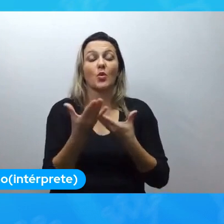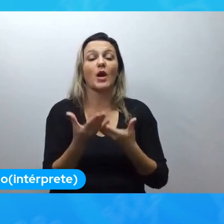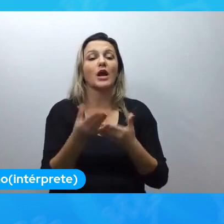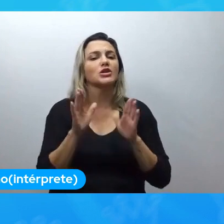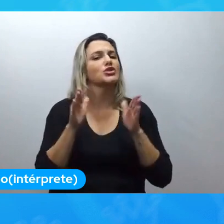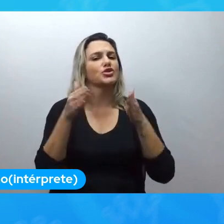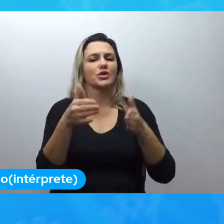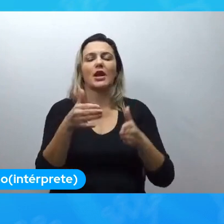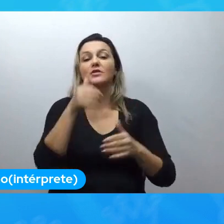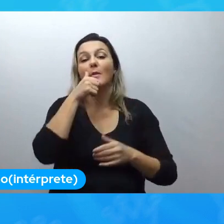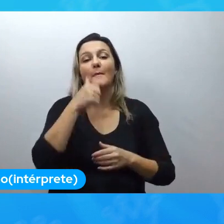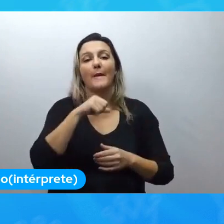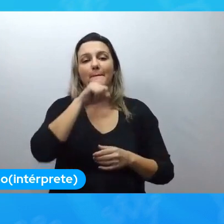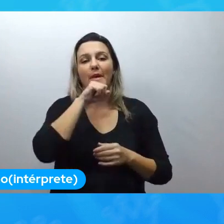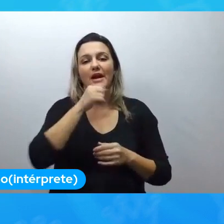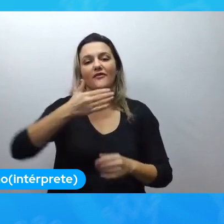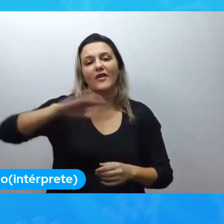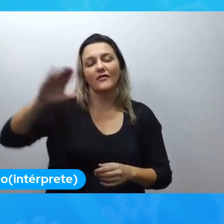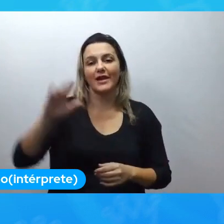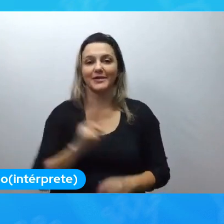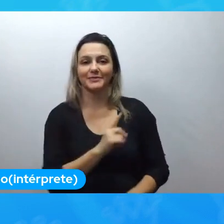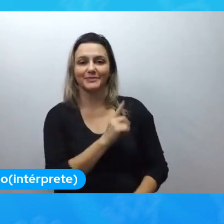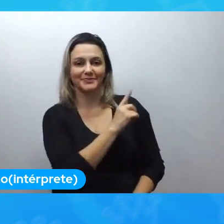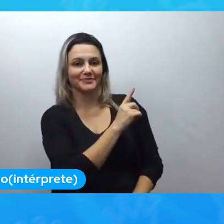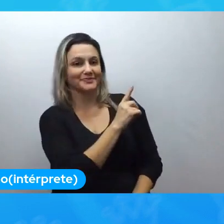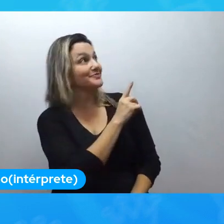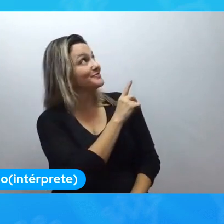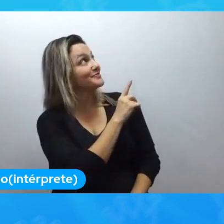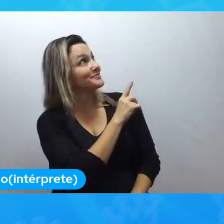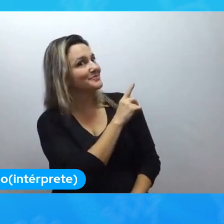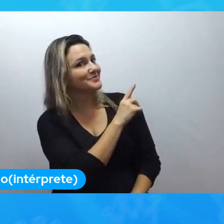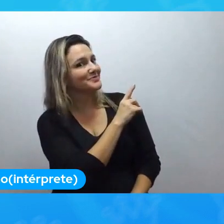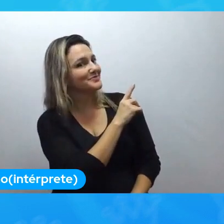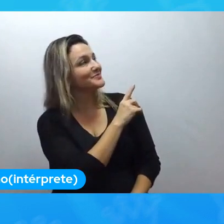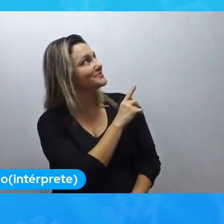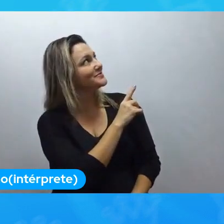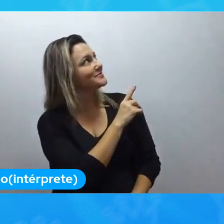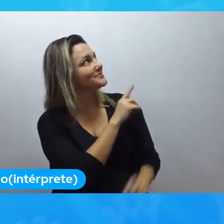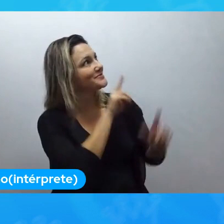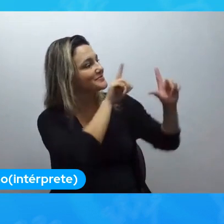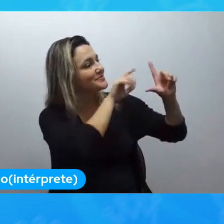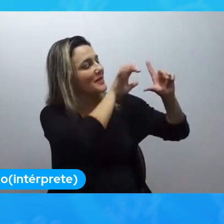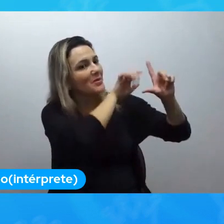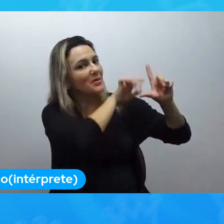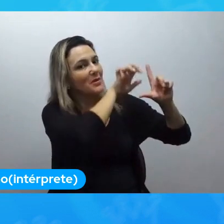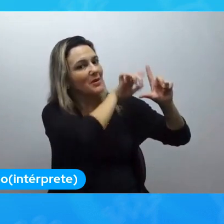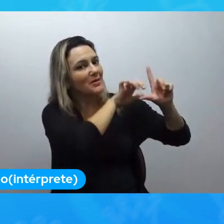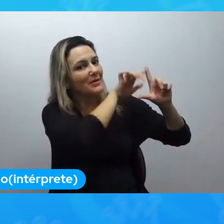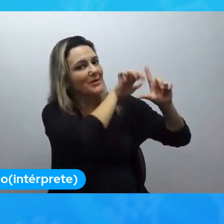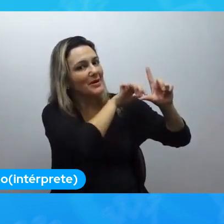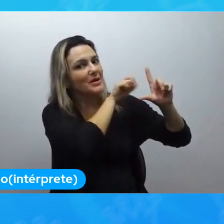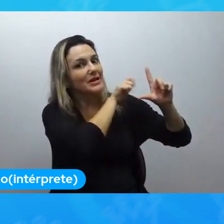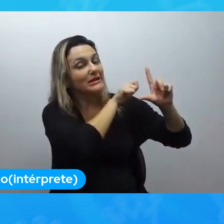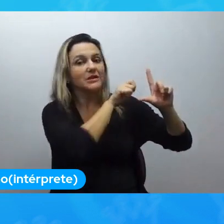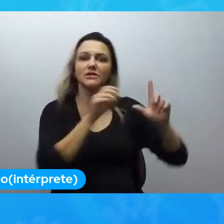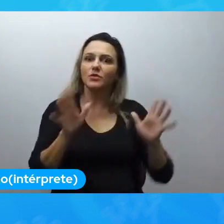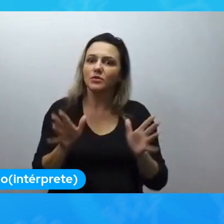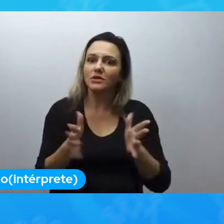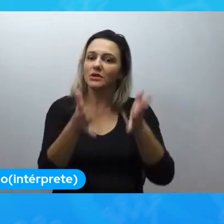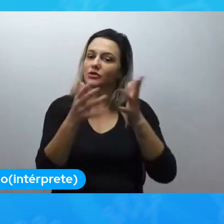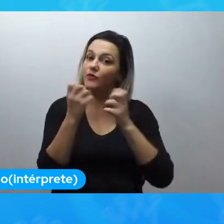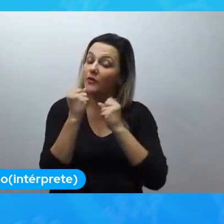com um QR Code que está aparecendo aqui em algum lugar na tela de vocês. Então nós incentivamos fortemente que, se você